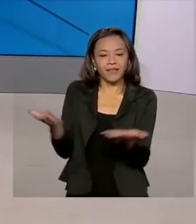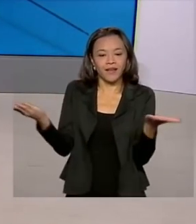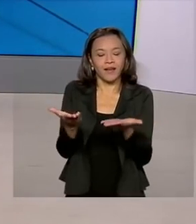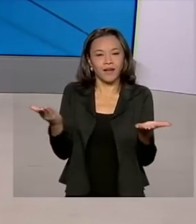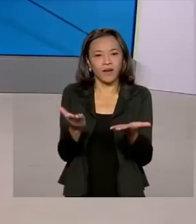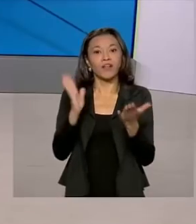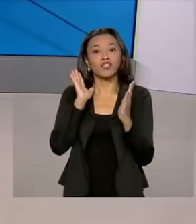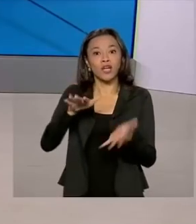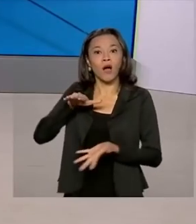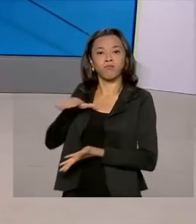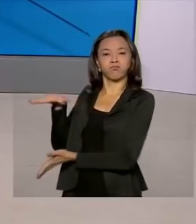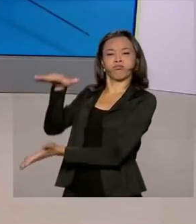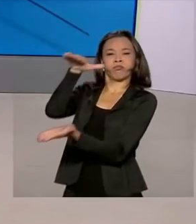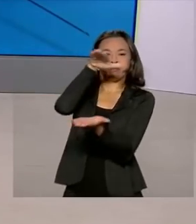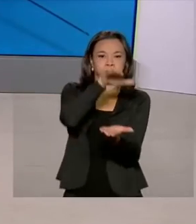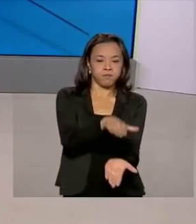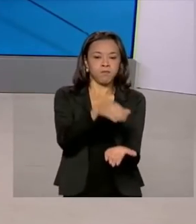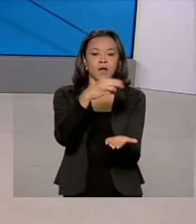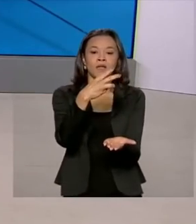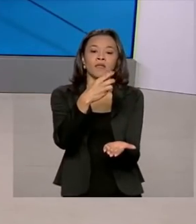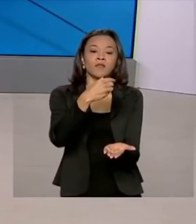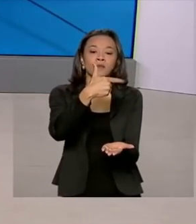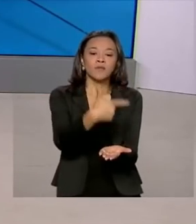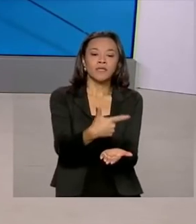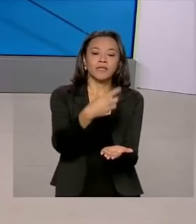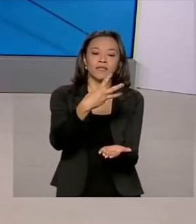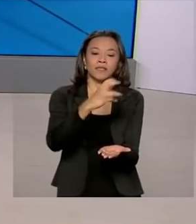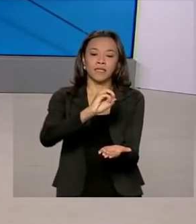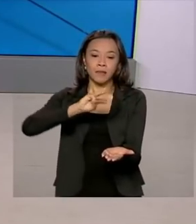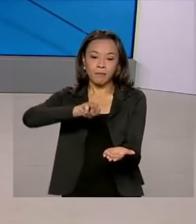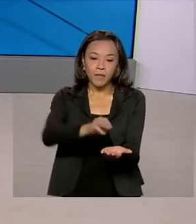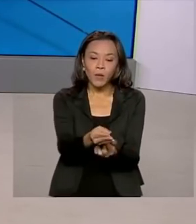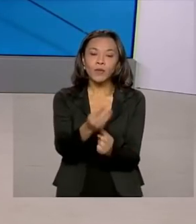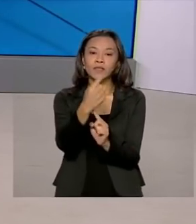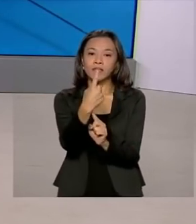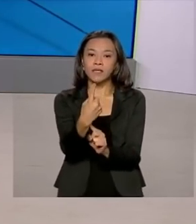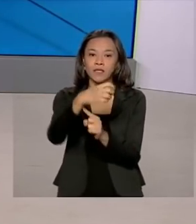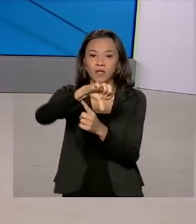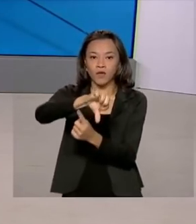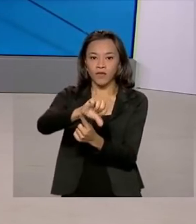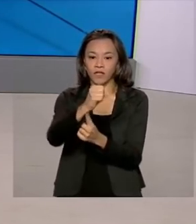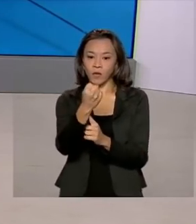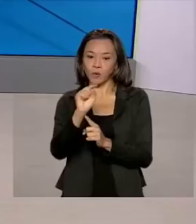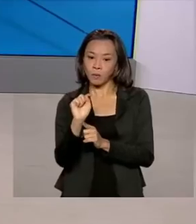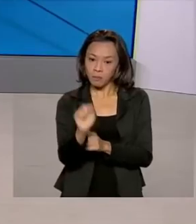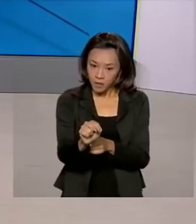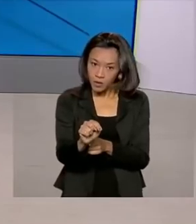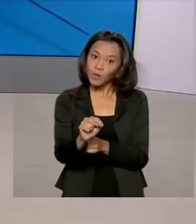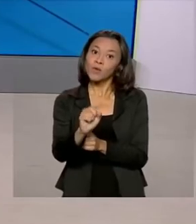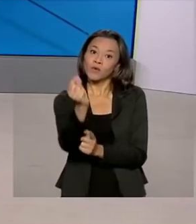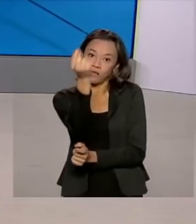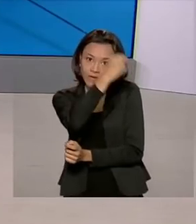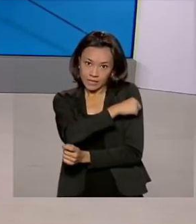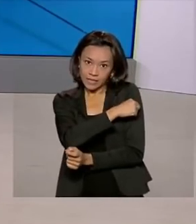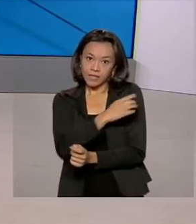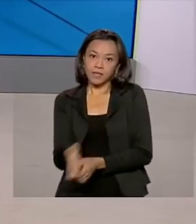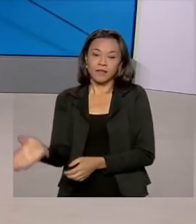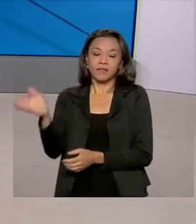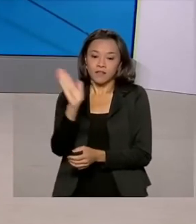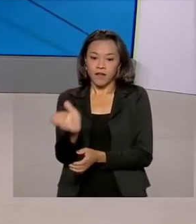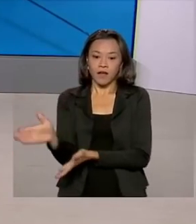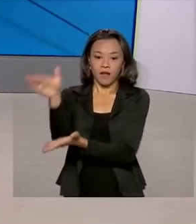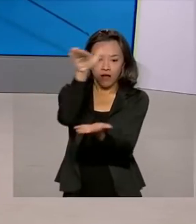total foram distribuídas 230 milhões, 198 mil doses de vacinas. As doses aplicadas